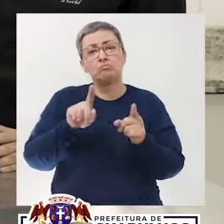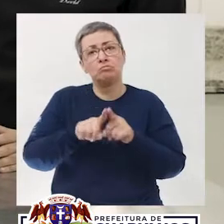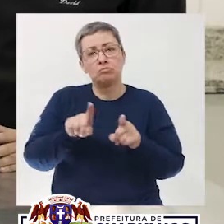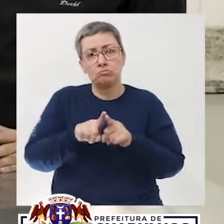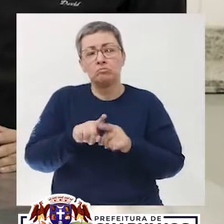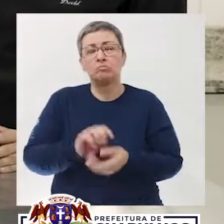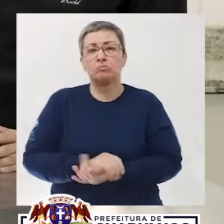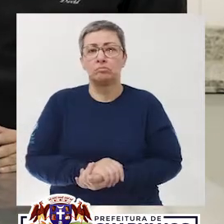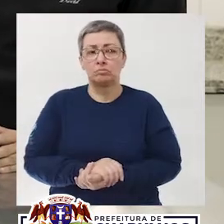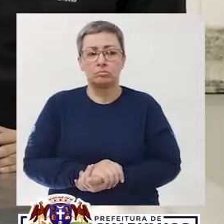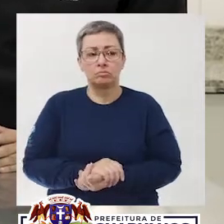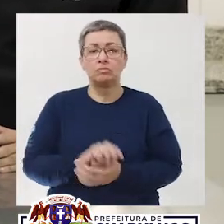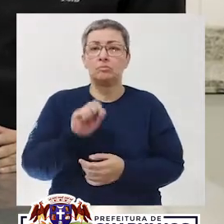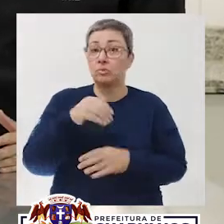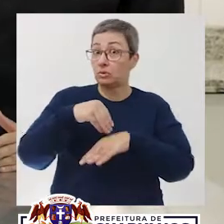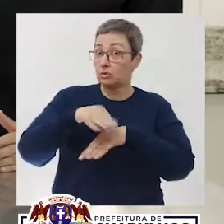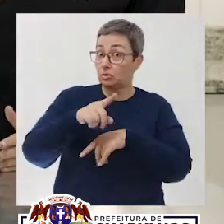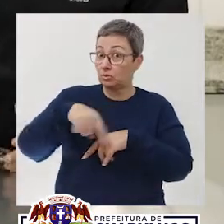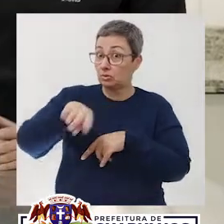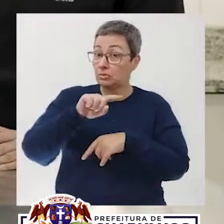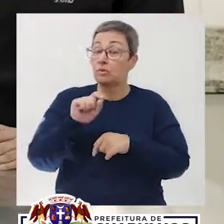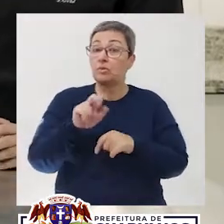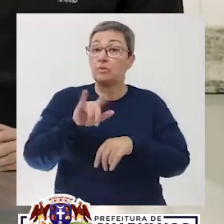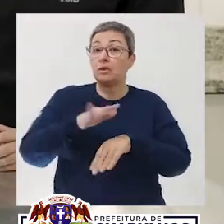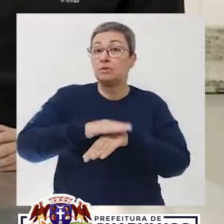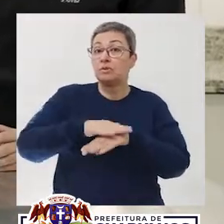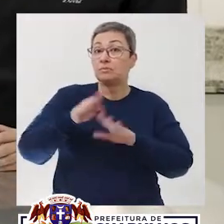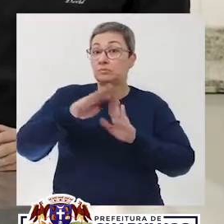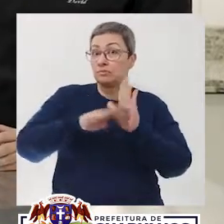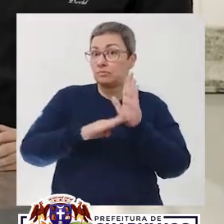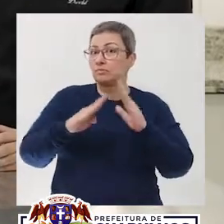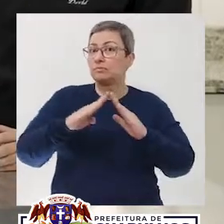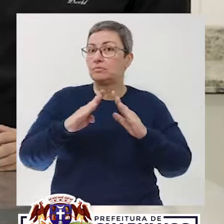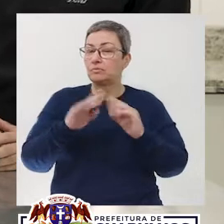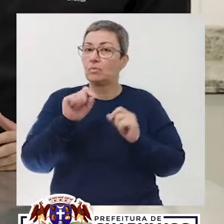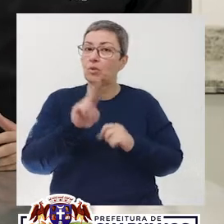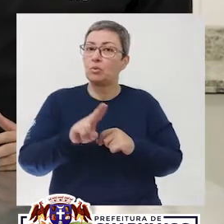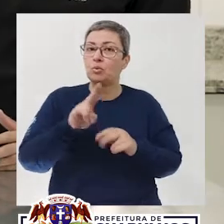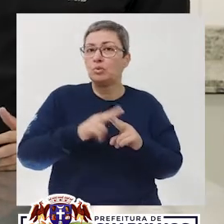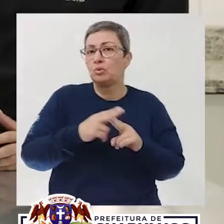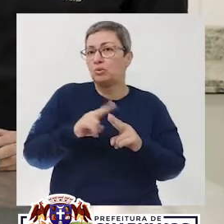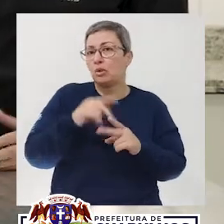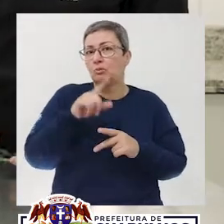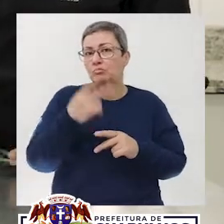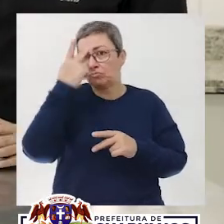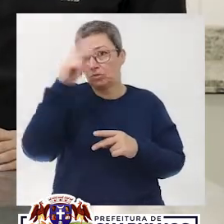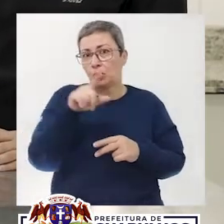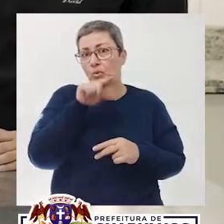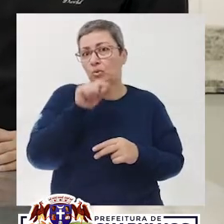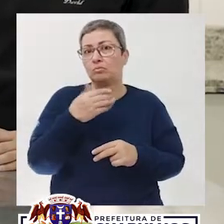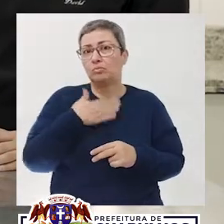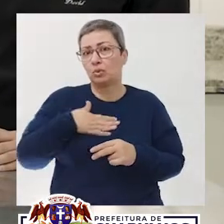misturar também Sim Fica a dica aí para vocês que vai fazer a receita em casa também Usar o chocolate da